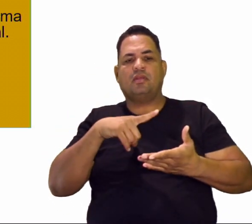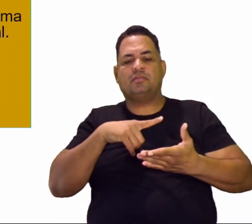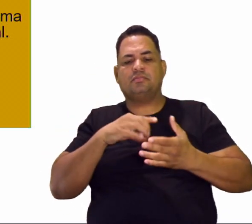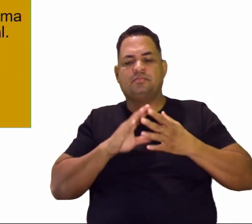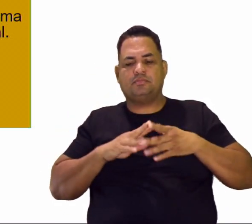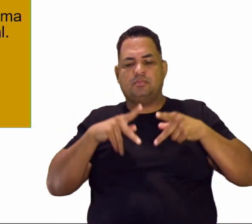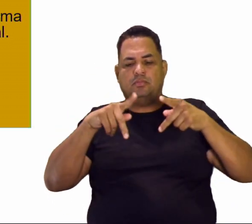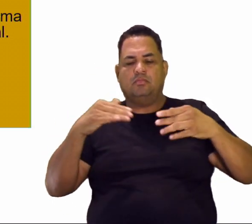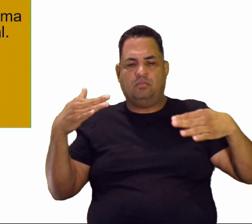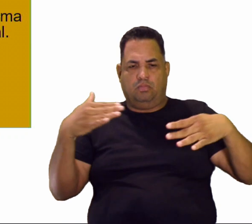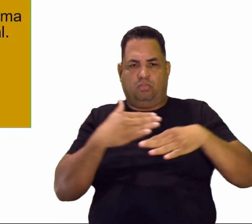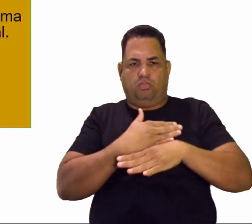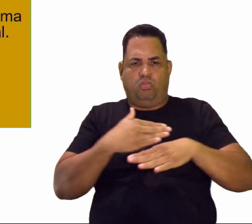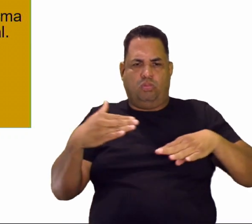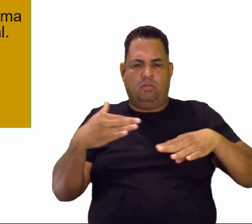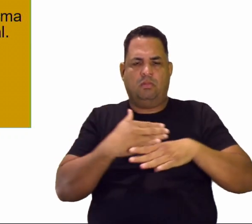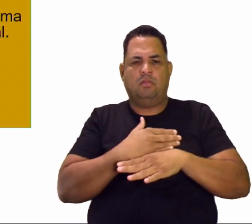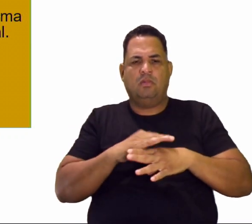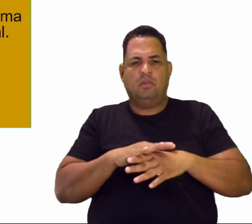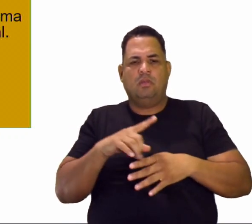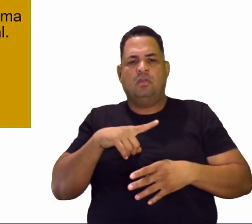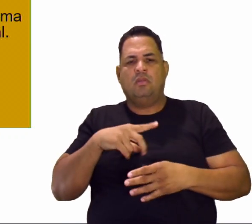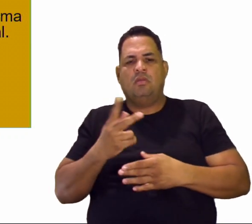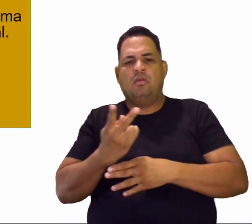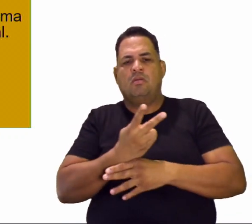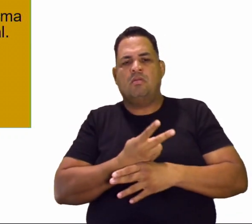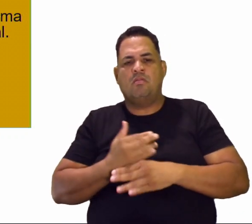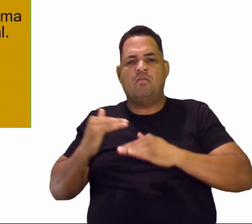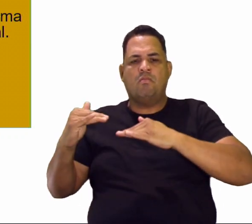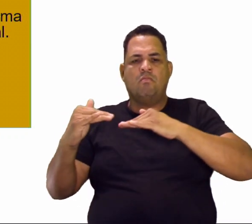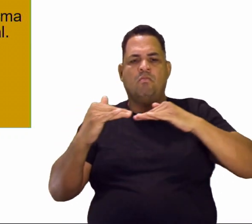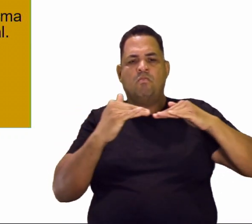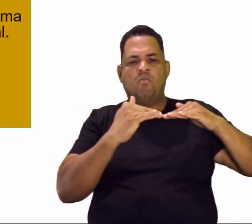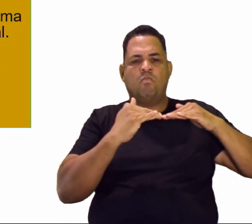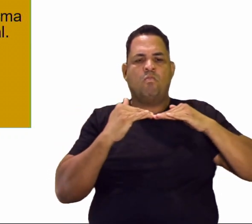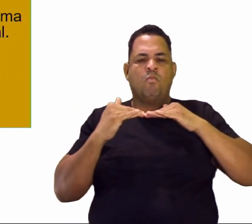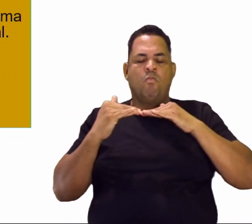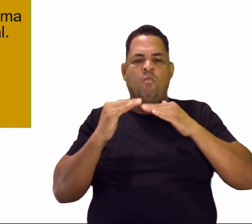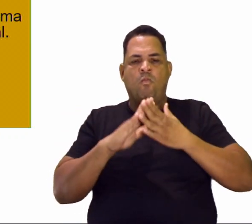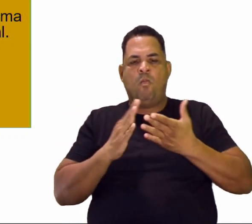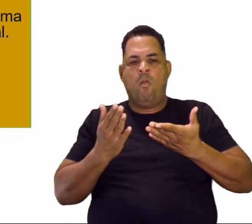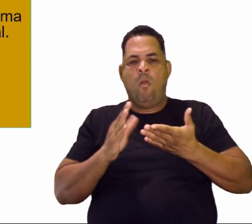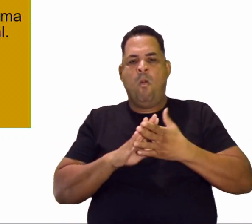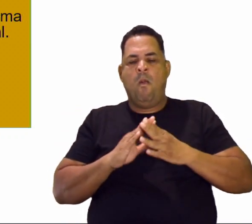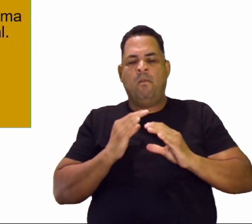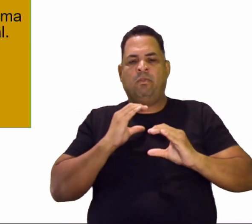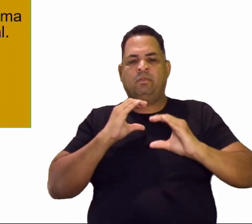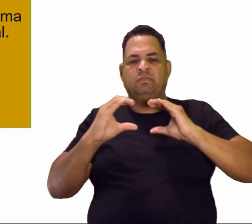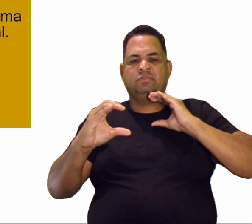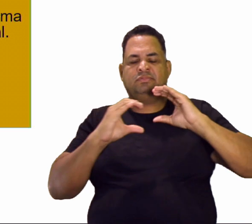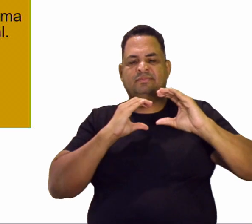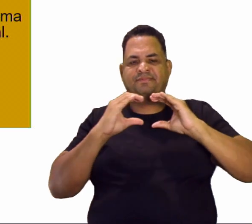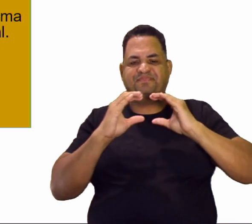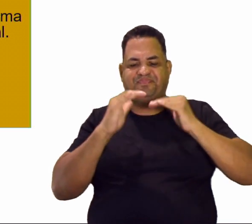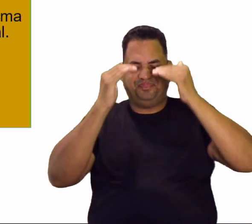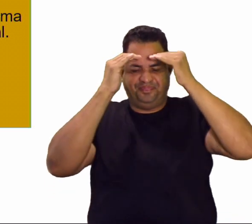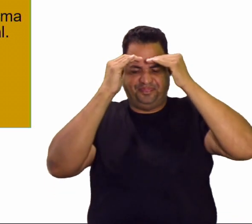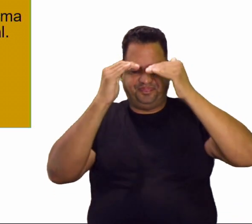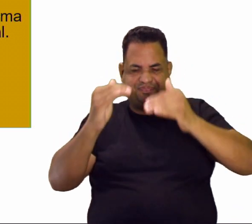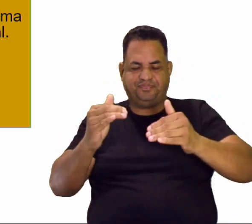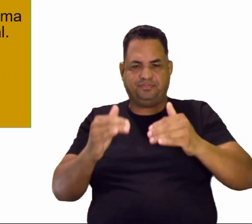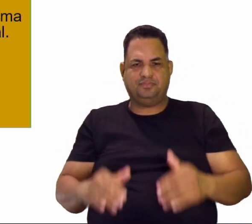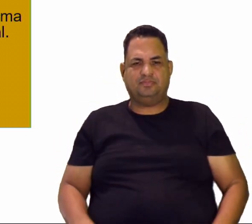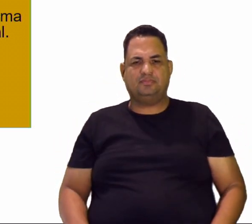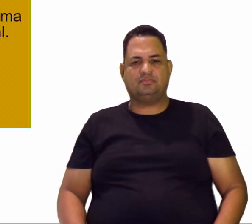massas urbanas, busca homogeneidade e é subordinada aos meios de comunicação. Então, a cultura